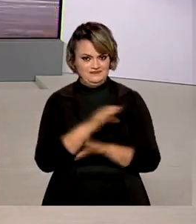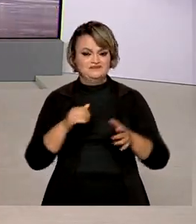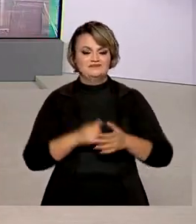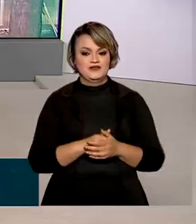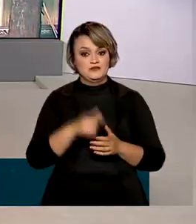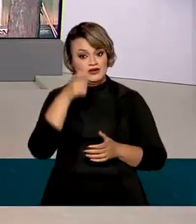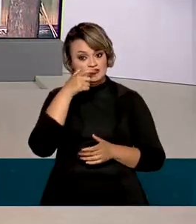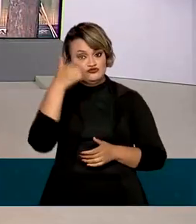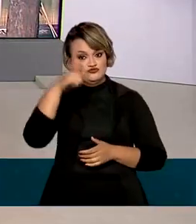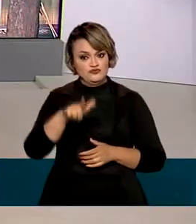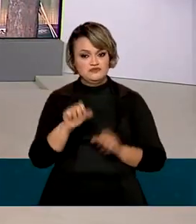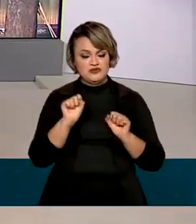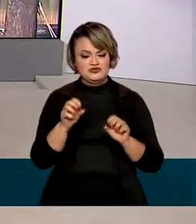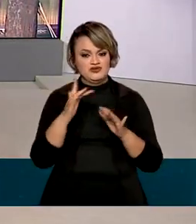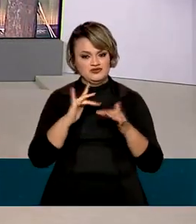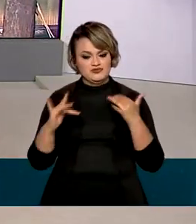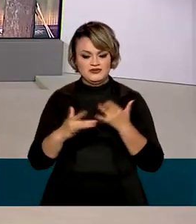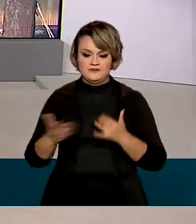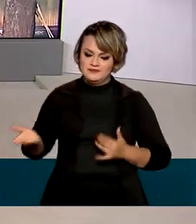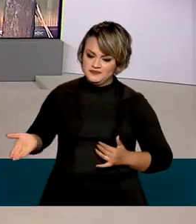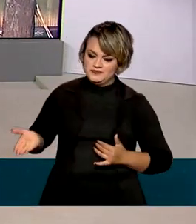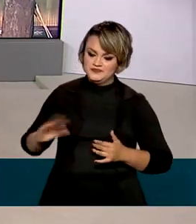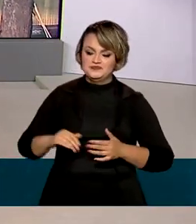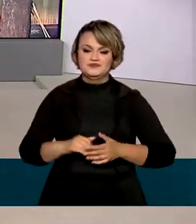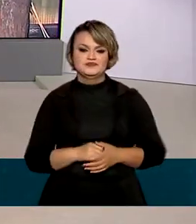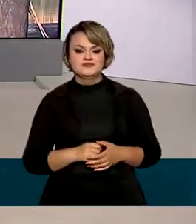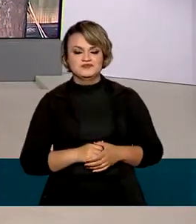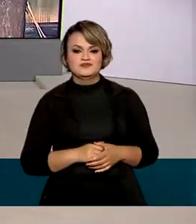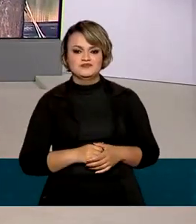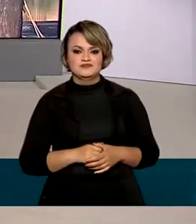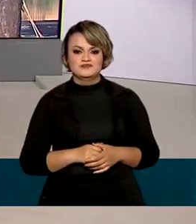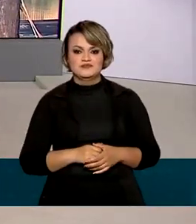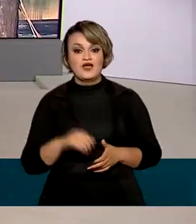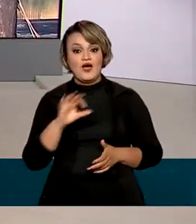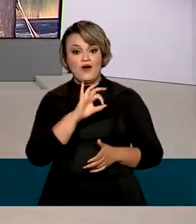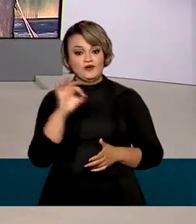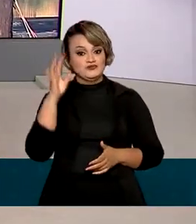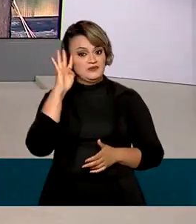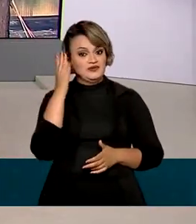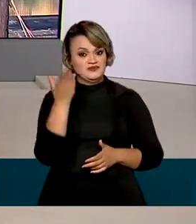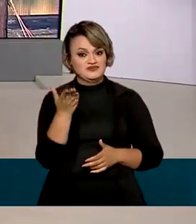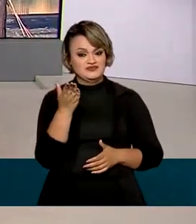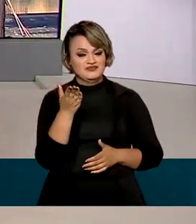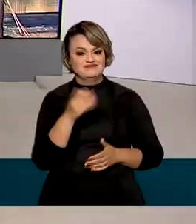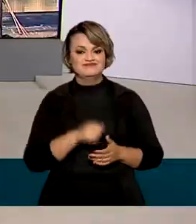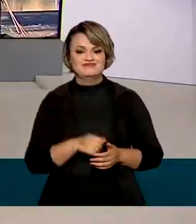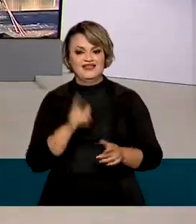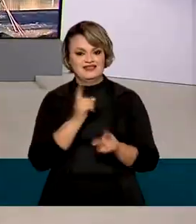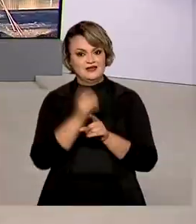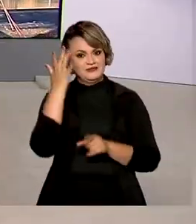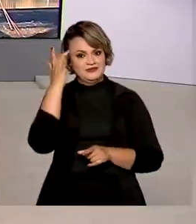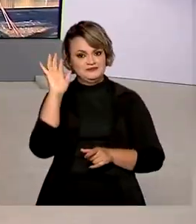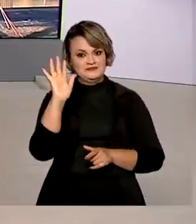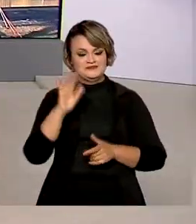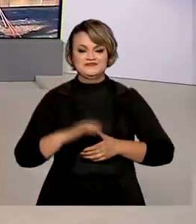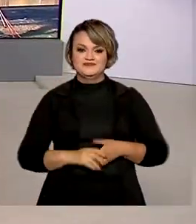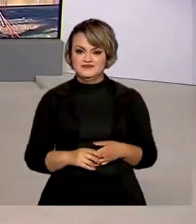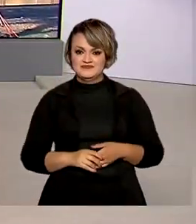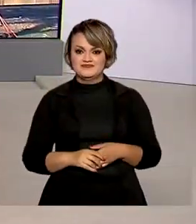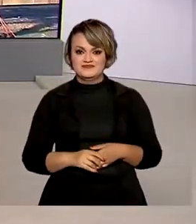por aqui para rever as reportagens de hoje. Acesse as redes sociais da TV Brasil. Uma ótima quarta-feira para você e até amanhã.